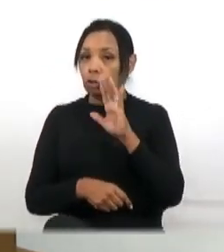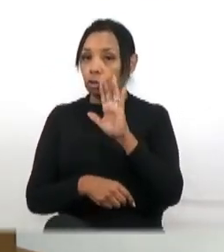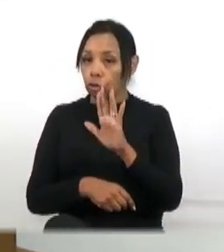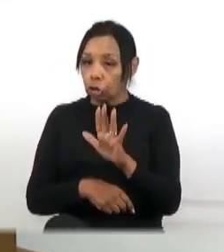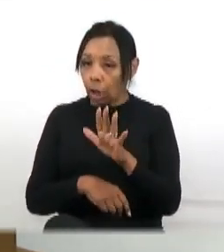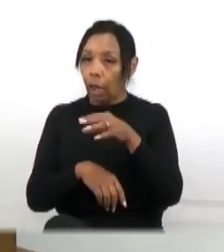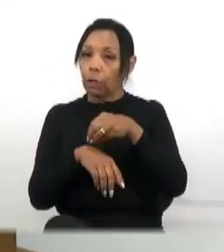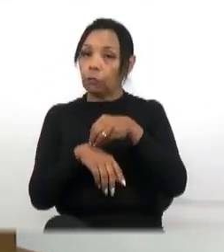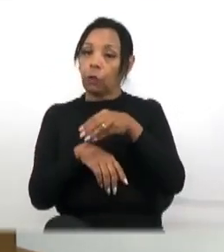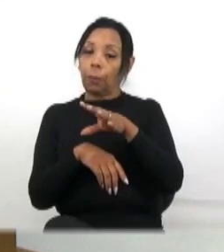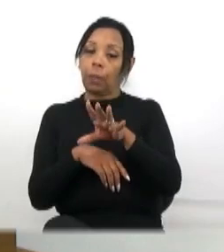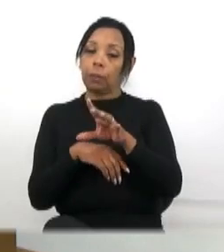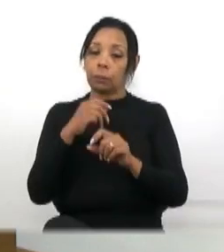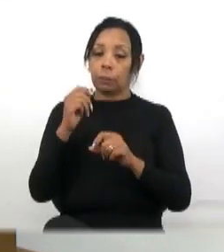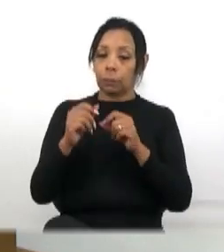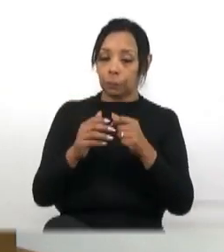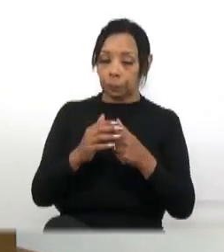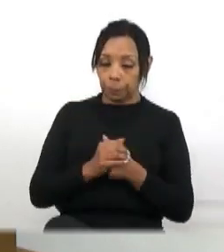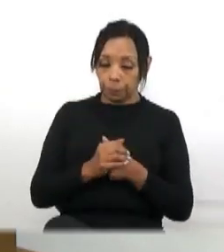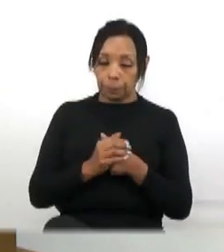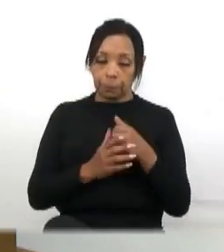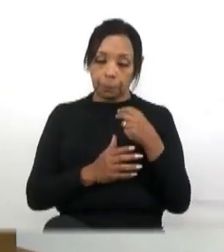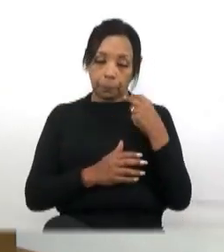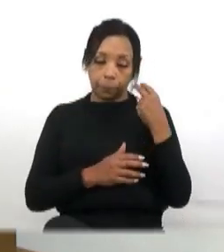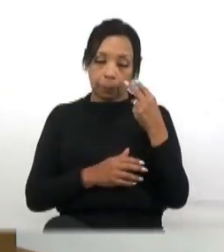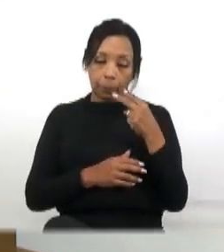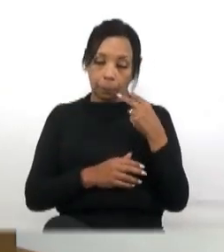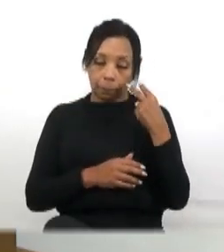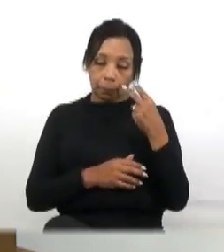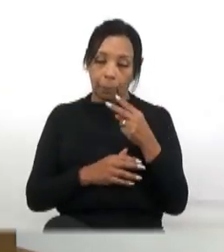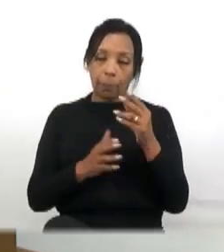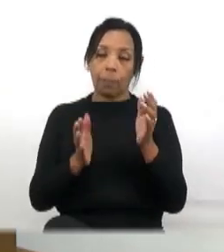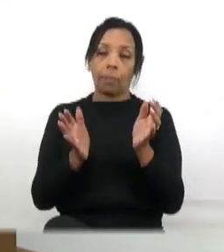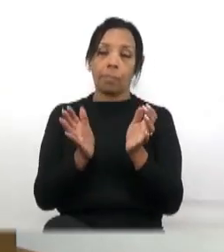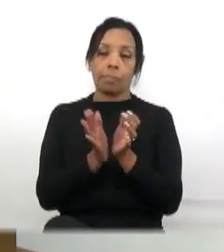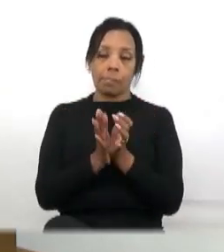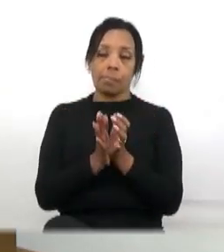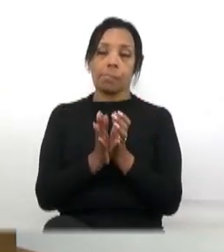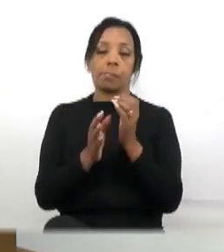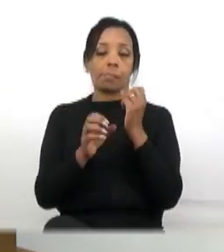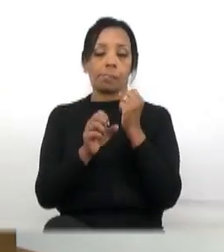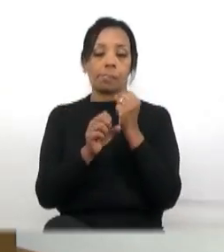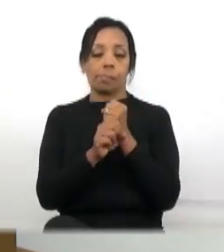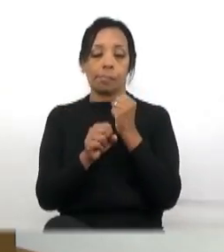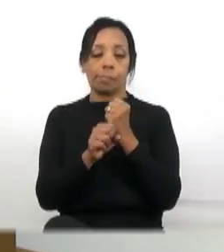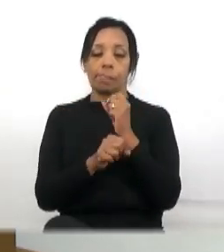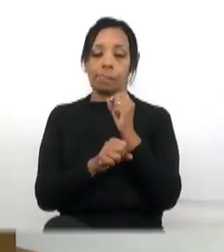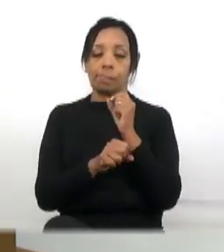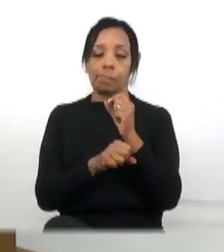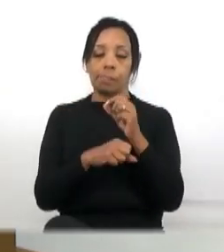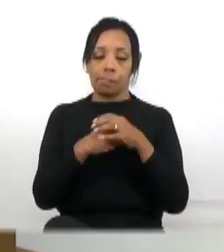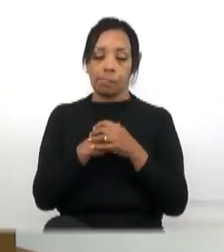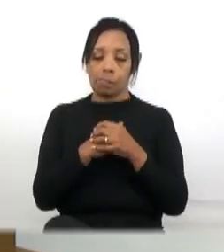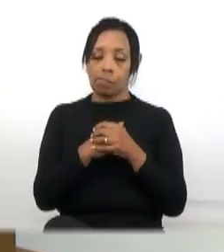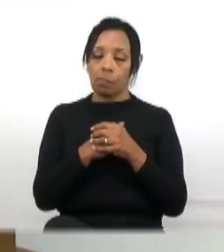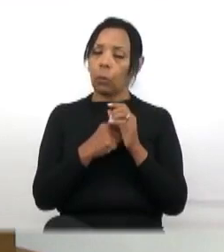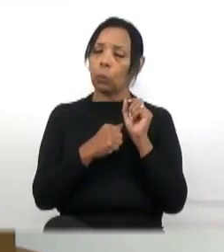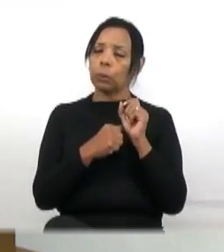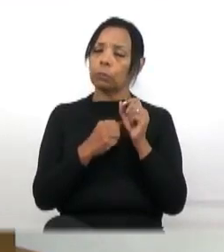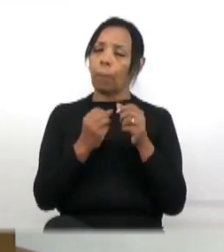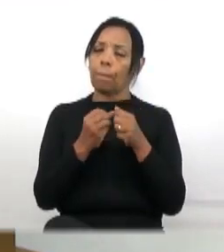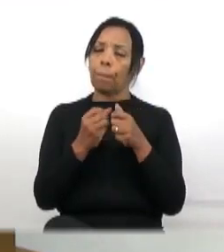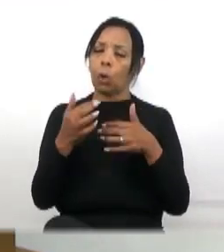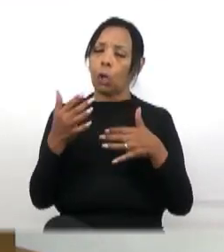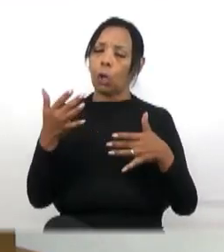com os vereadores, com a presidenta da Comissão de Obras, para nós parar de falar aqui um pouco,